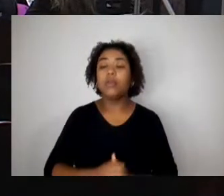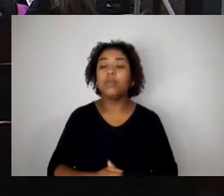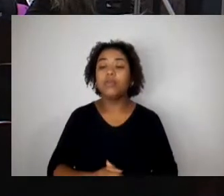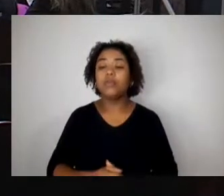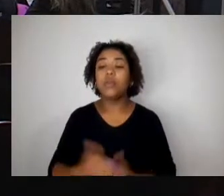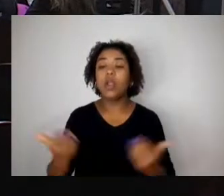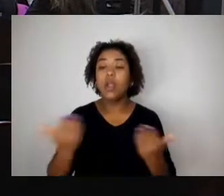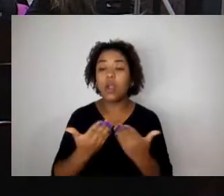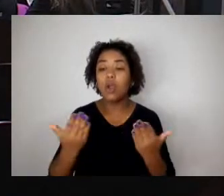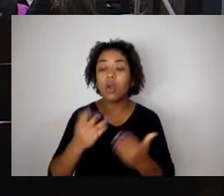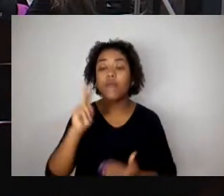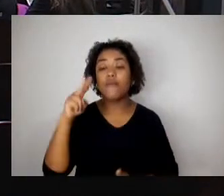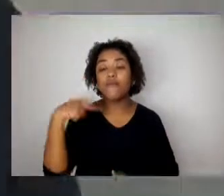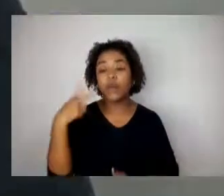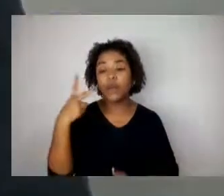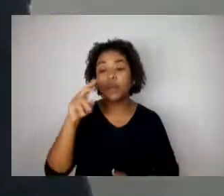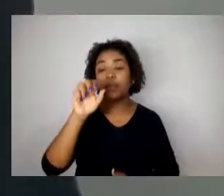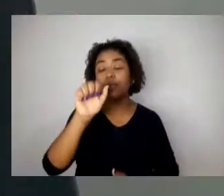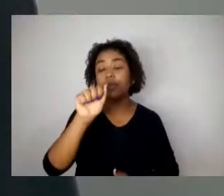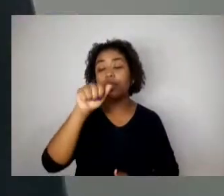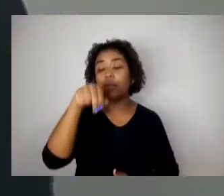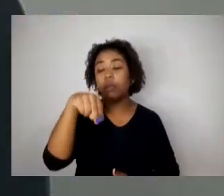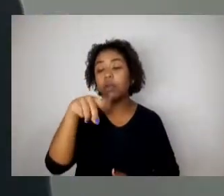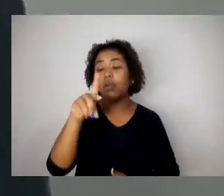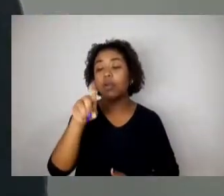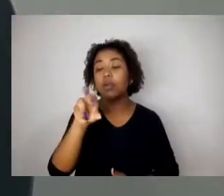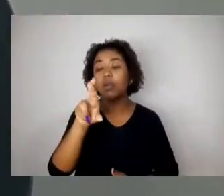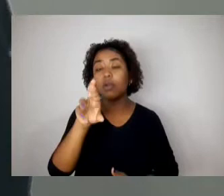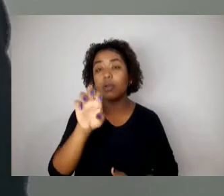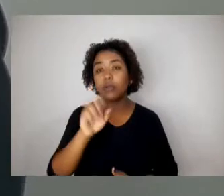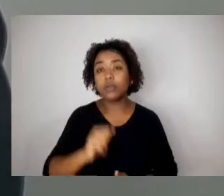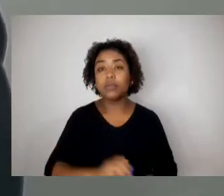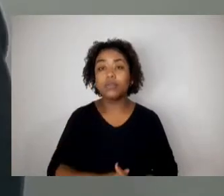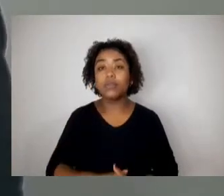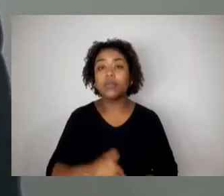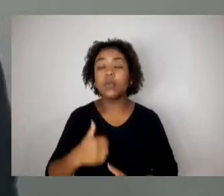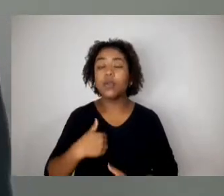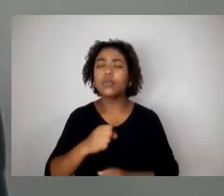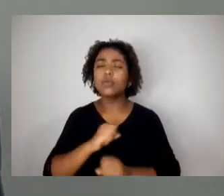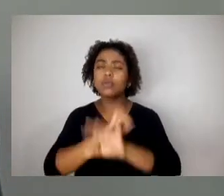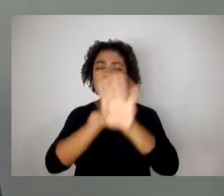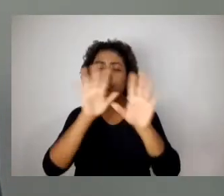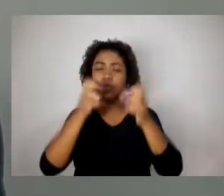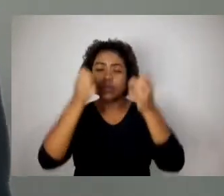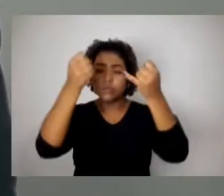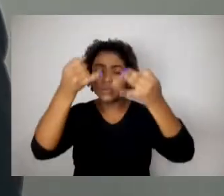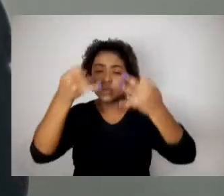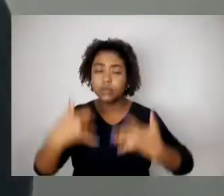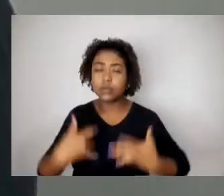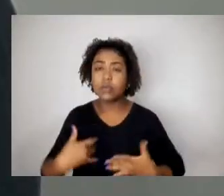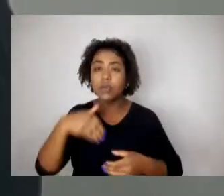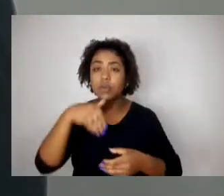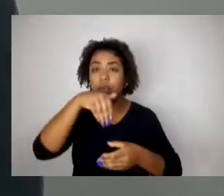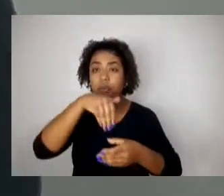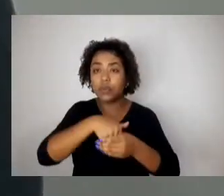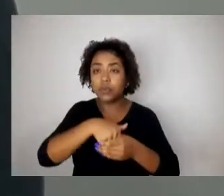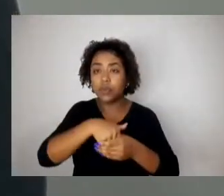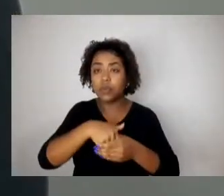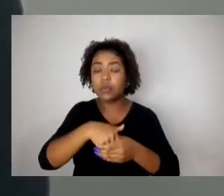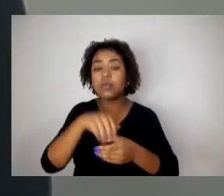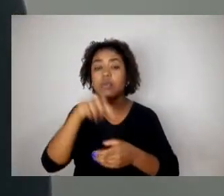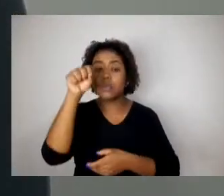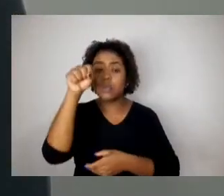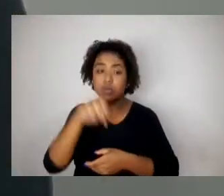deixar bem claro aqui que eu votei favorável e muito tranquilo. Até acho que a intenção do